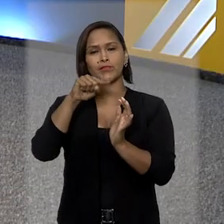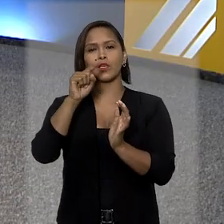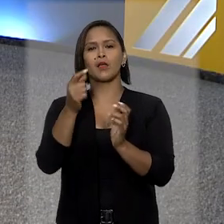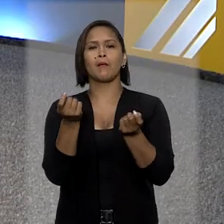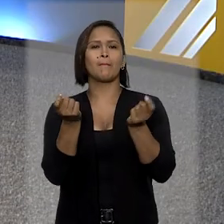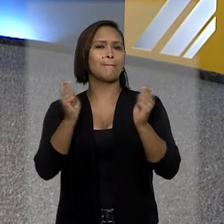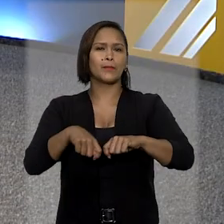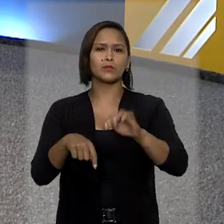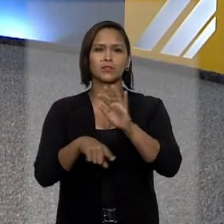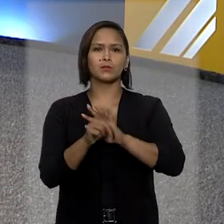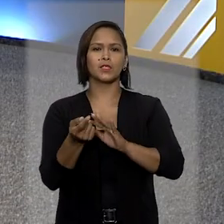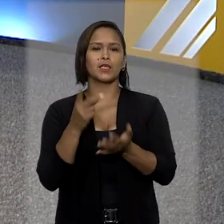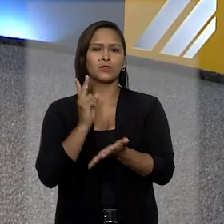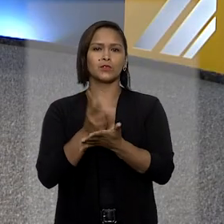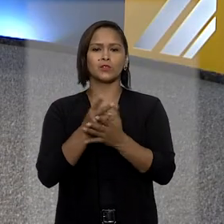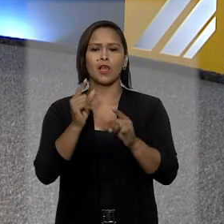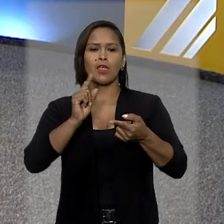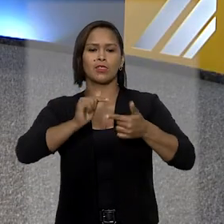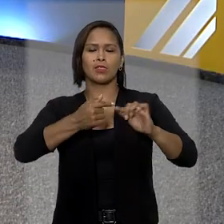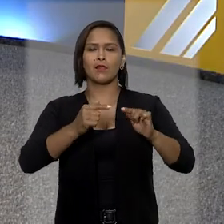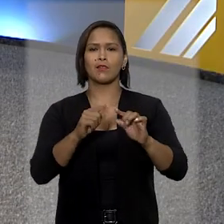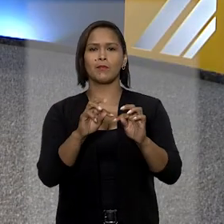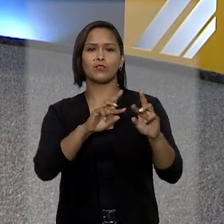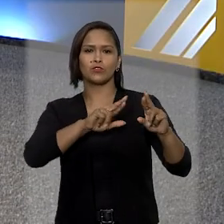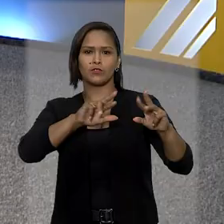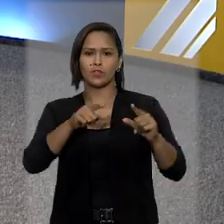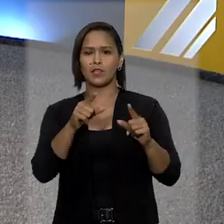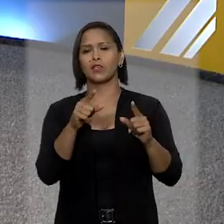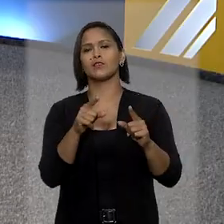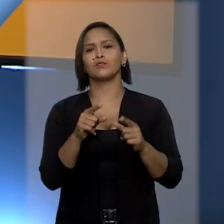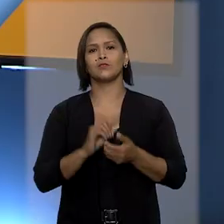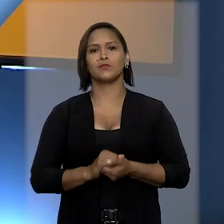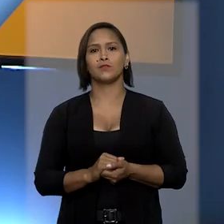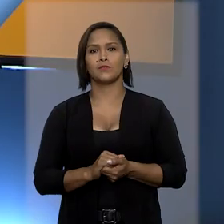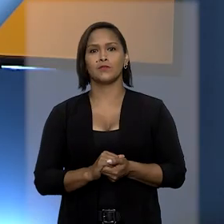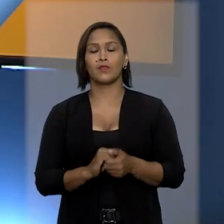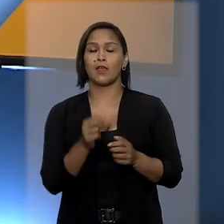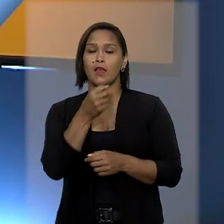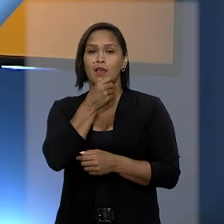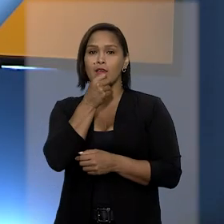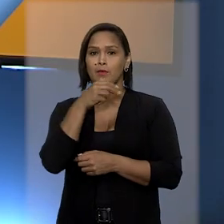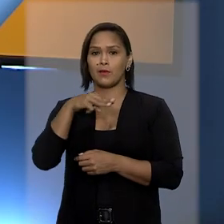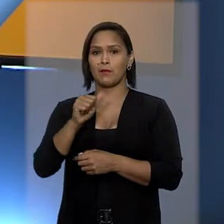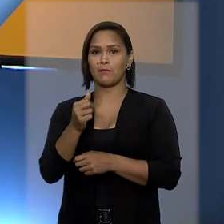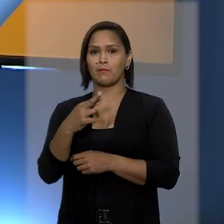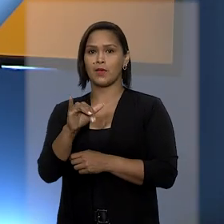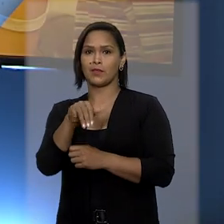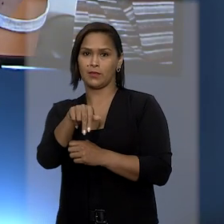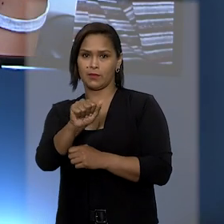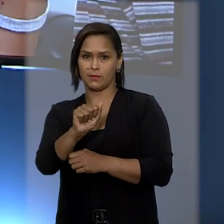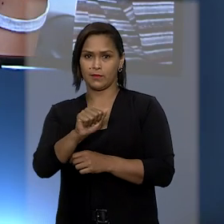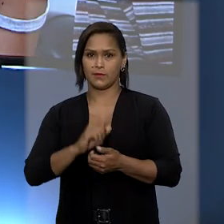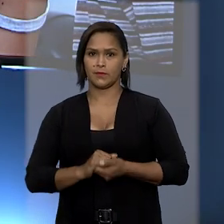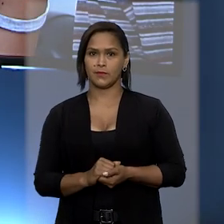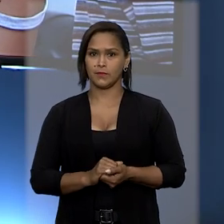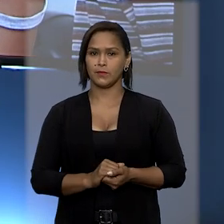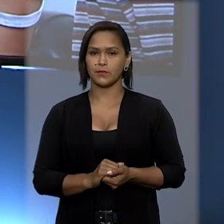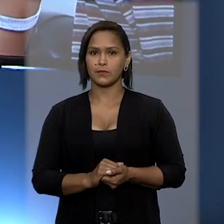a impossibilidade de se dar tratamento distinto para ambas. A reportagem é de Marina Campos.